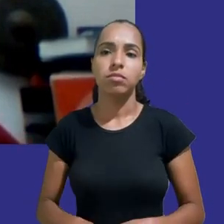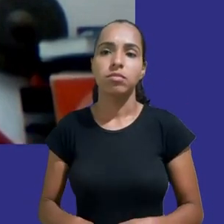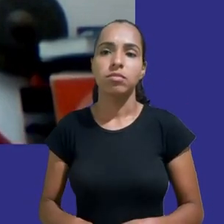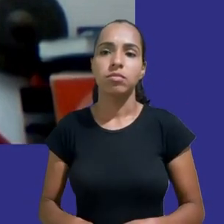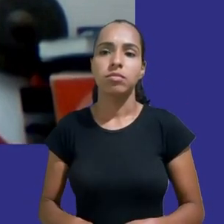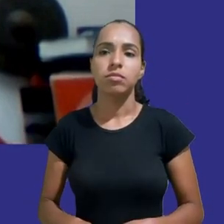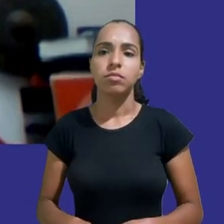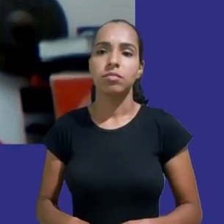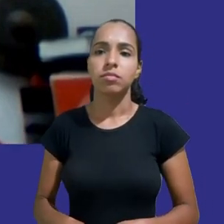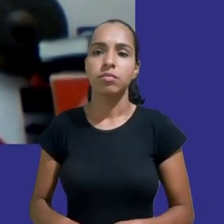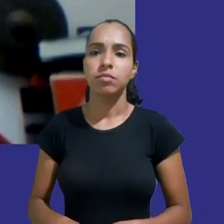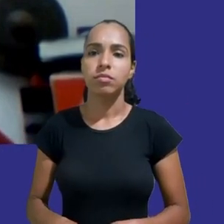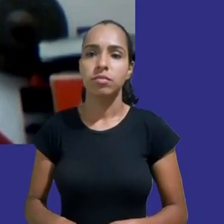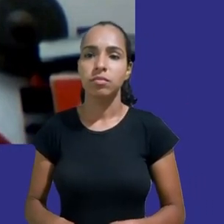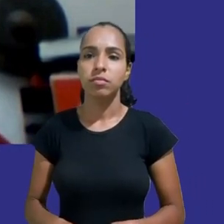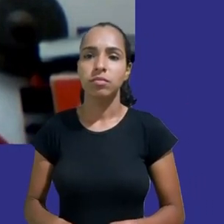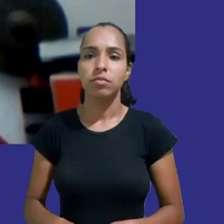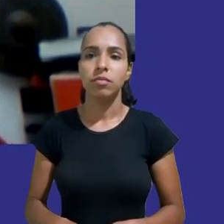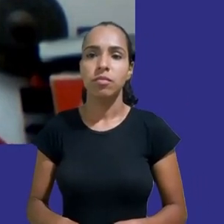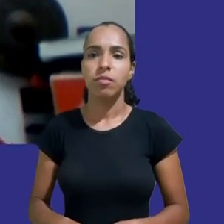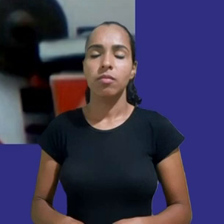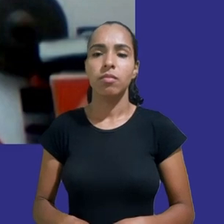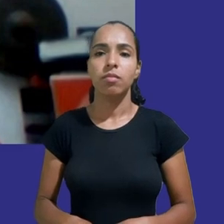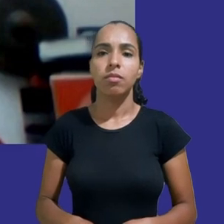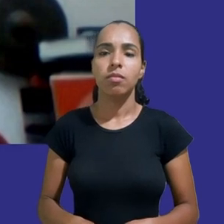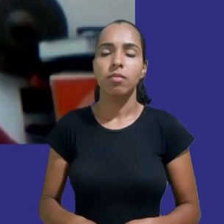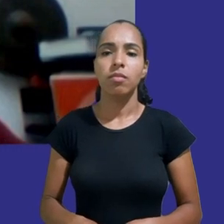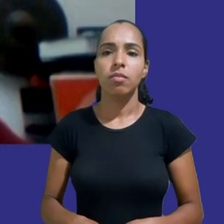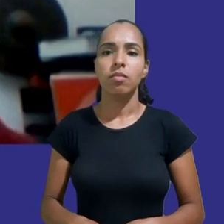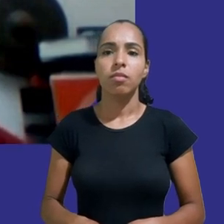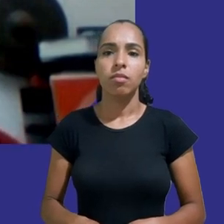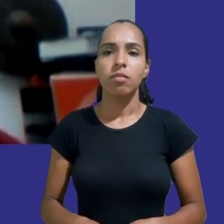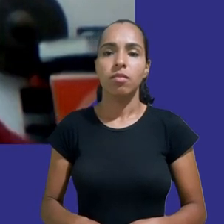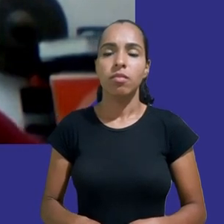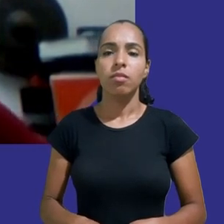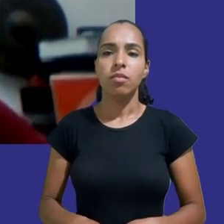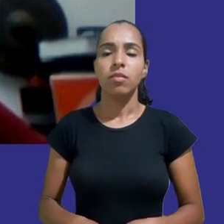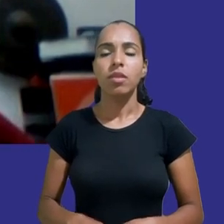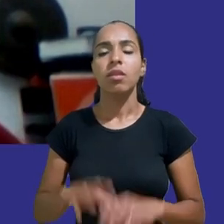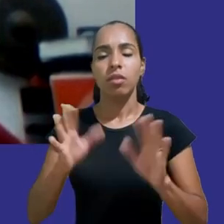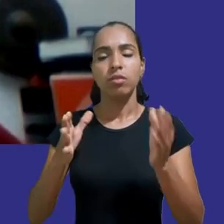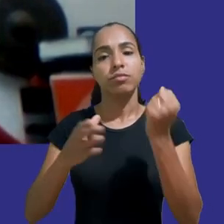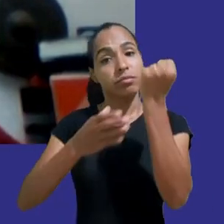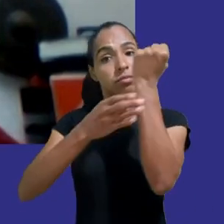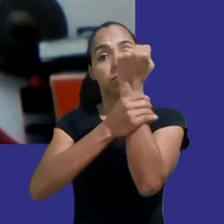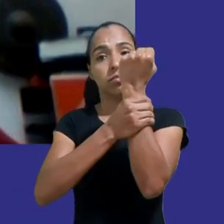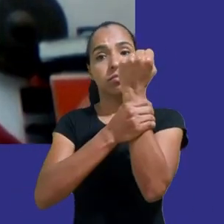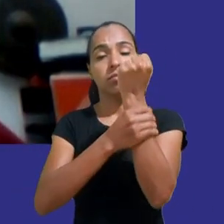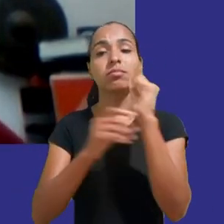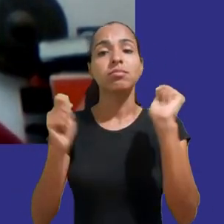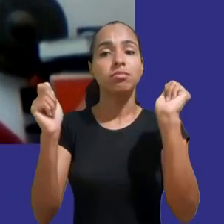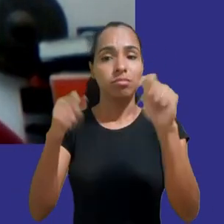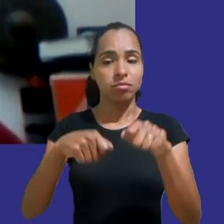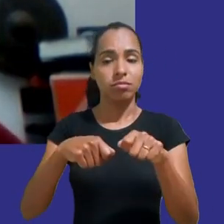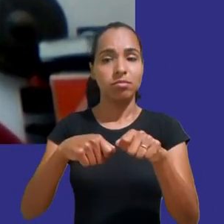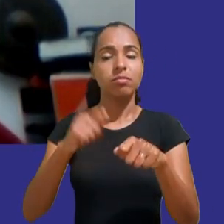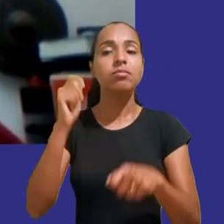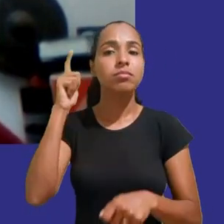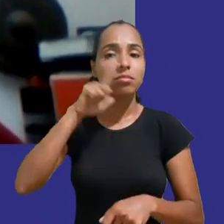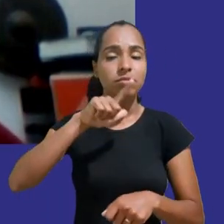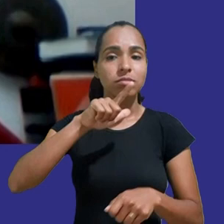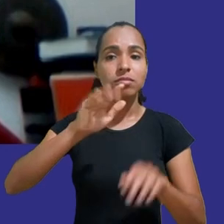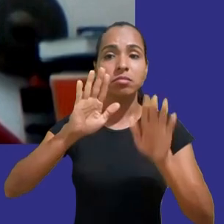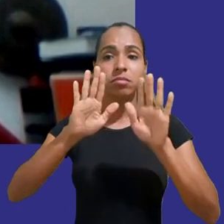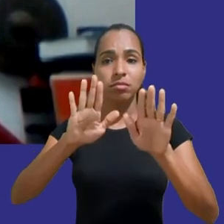isso já nos forneceria um sistema um pouco mais seguro porém precisamos alcançar um cenário no qual a coleta e